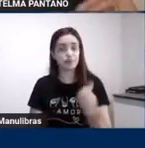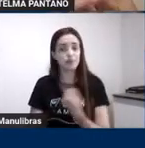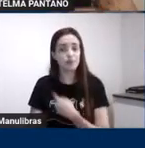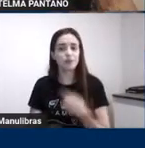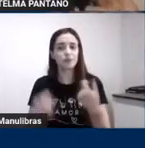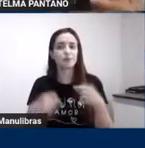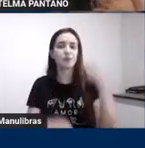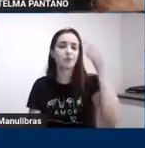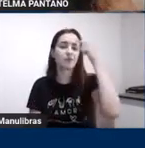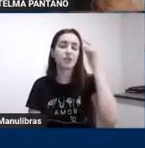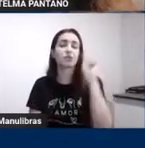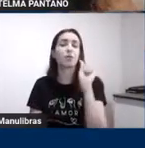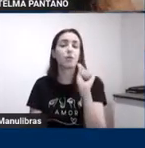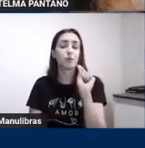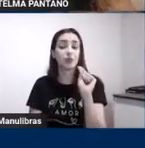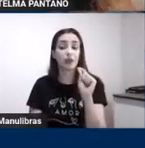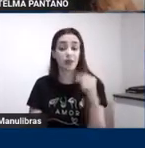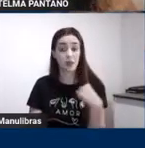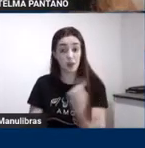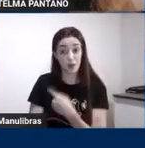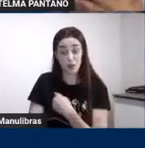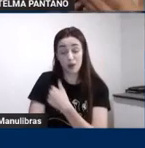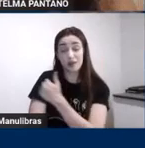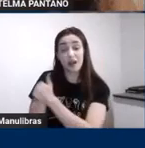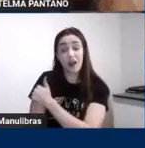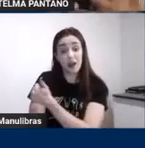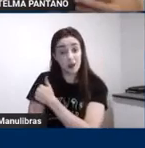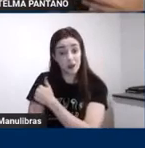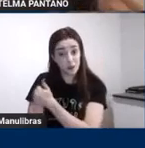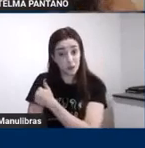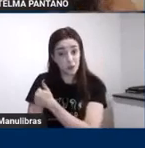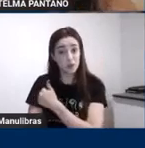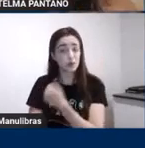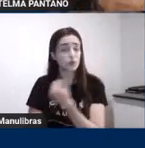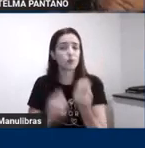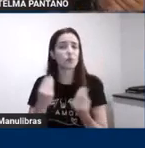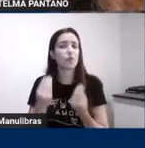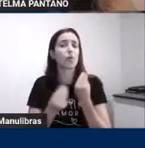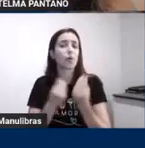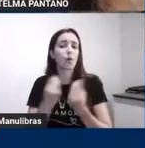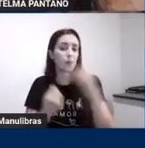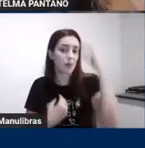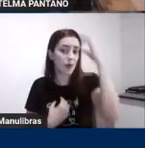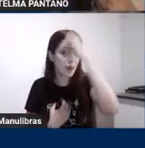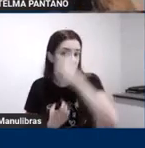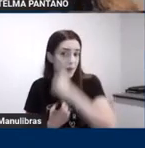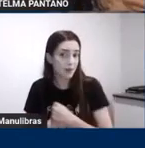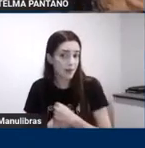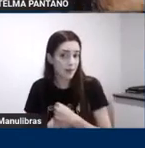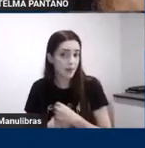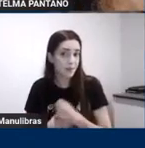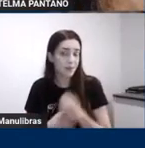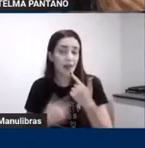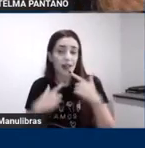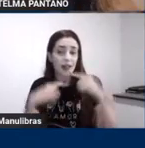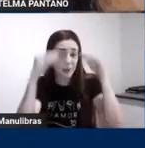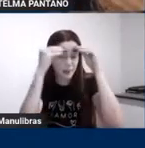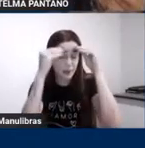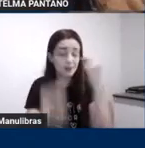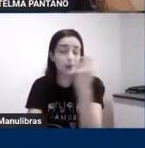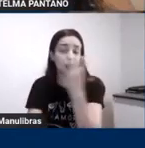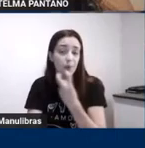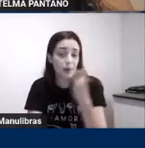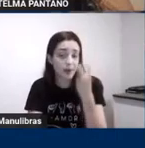o quanto os nossos alunos se apropriaram da linguagem oral se apropriaram da